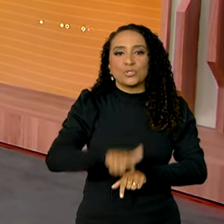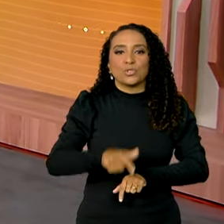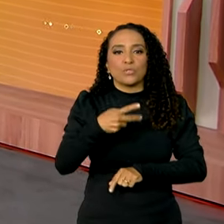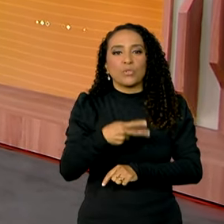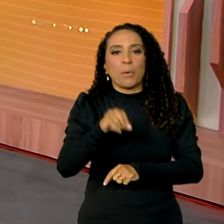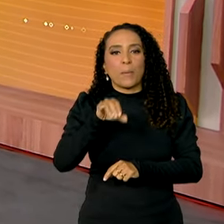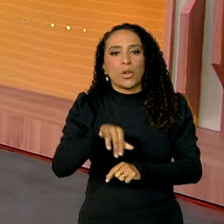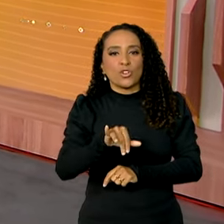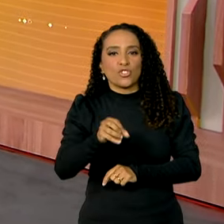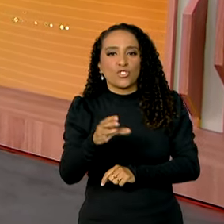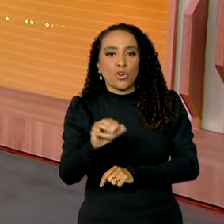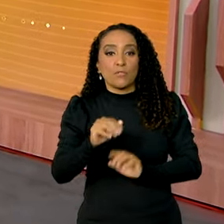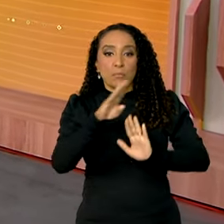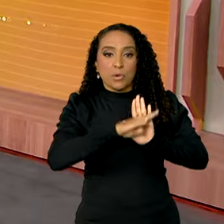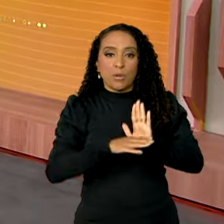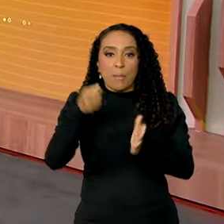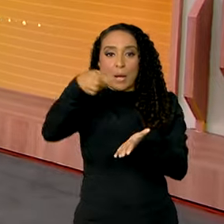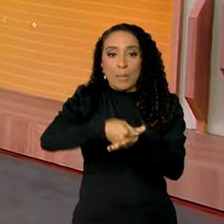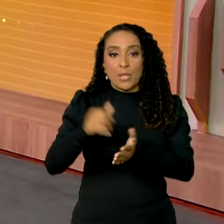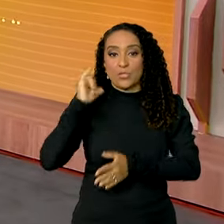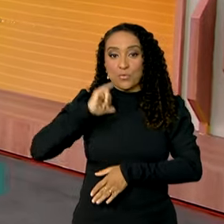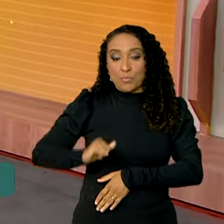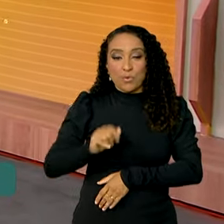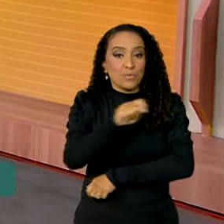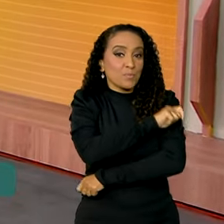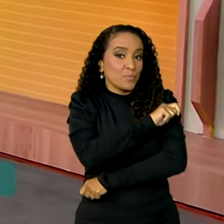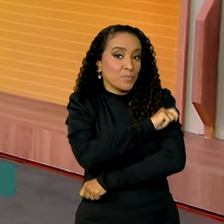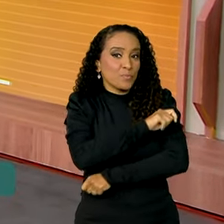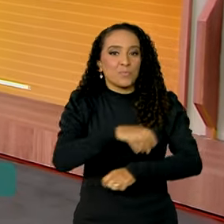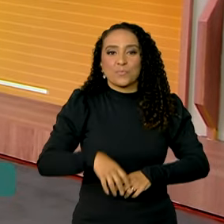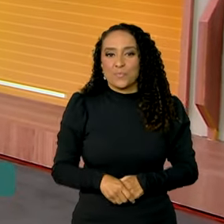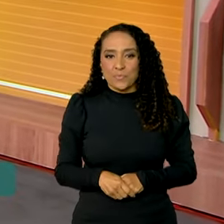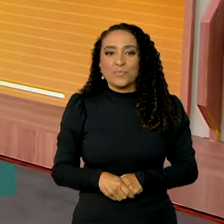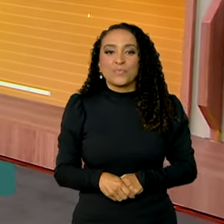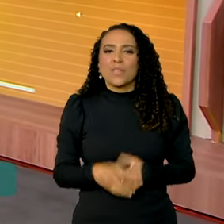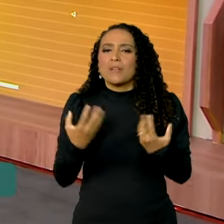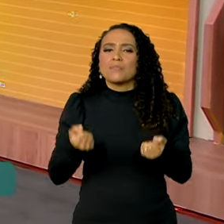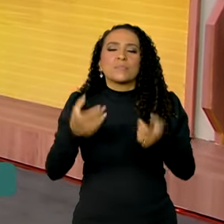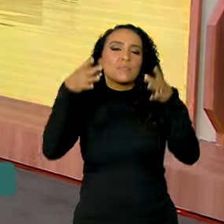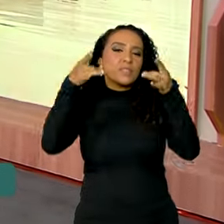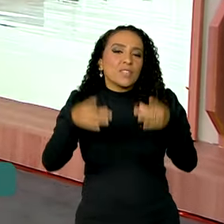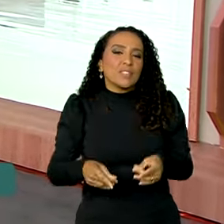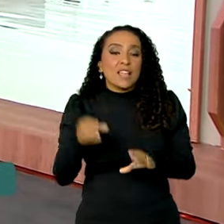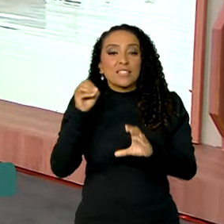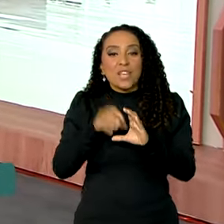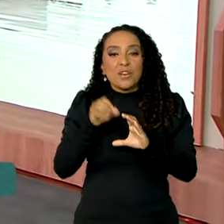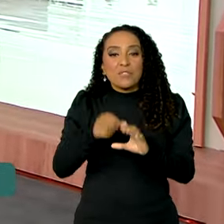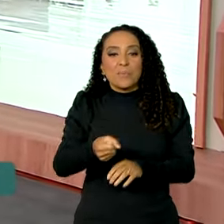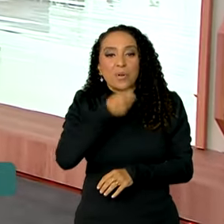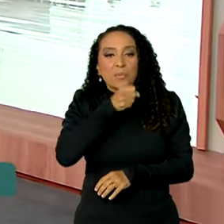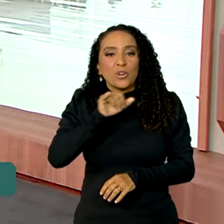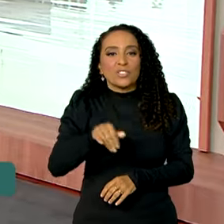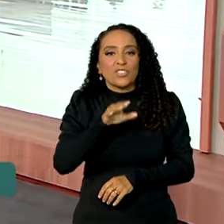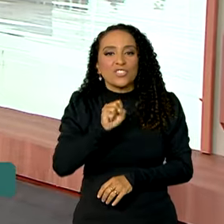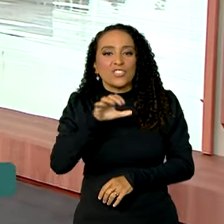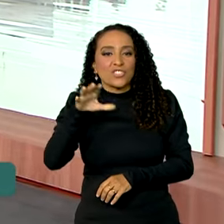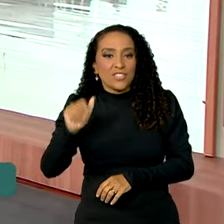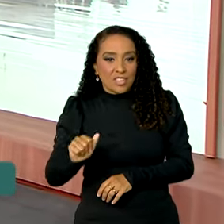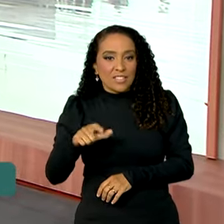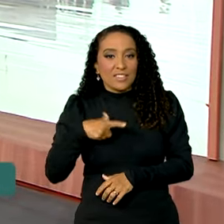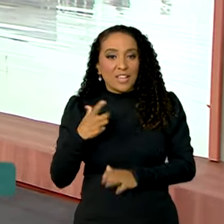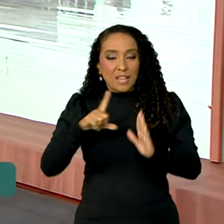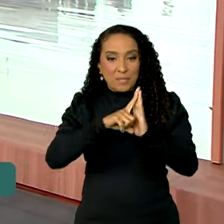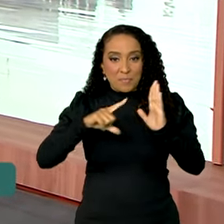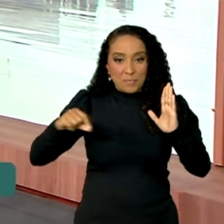ProJovem, o programa com pagamento de bolsas para estudantes. Vamos saber os detalhes ao vivo com a repórter Jéssica Gonçalves,